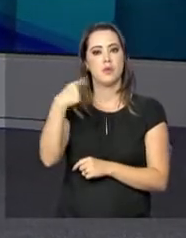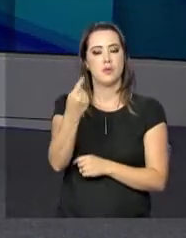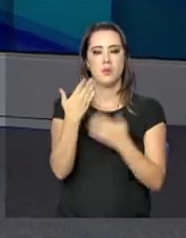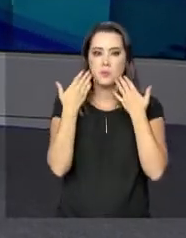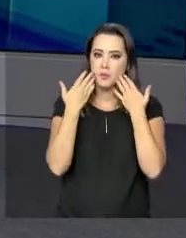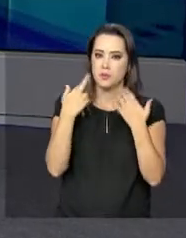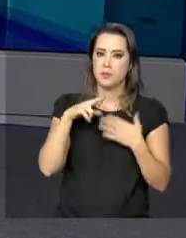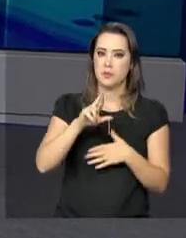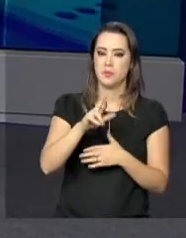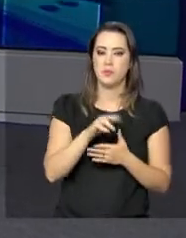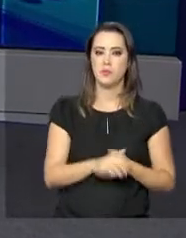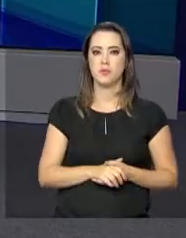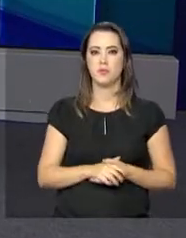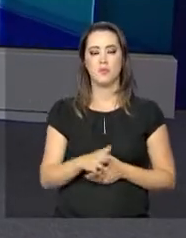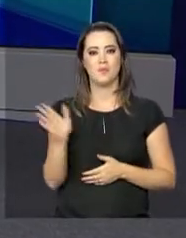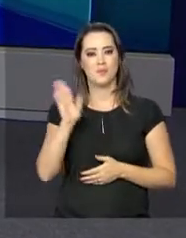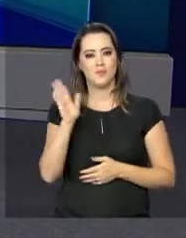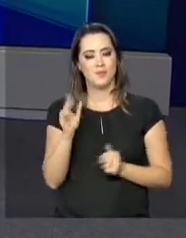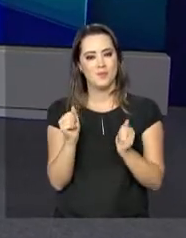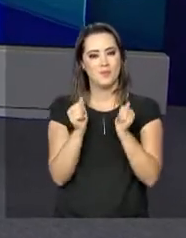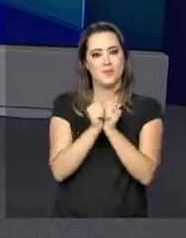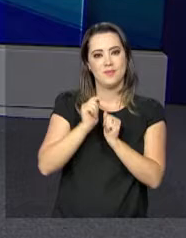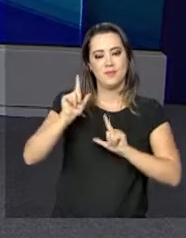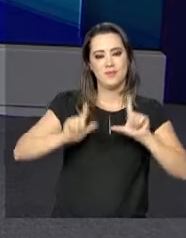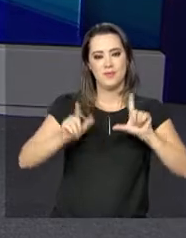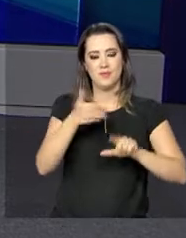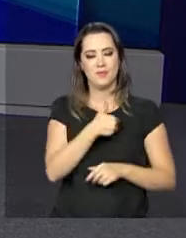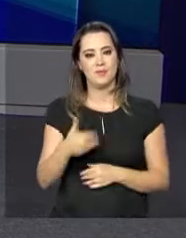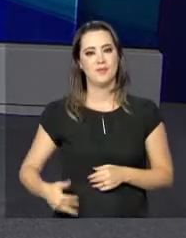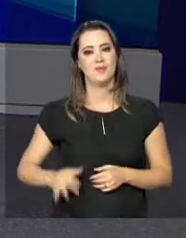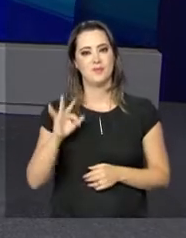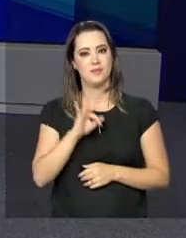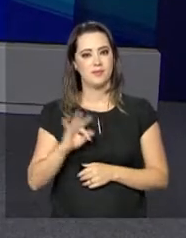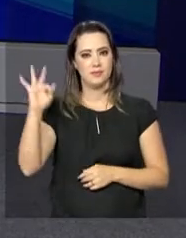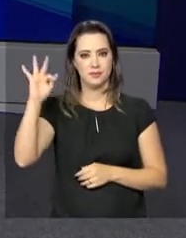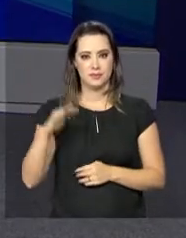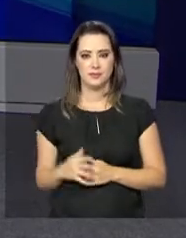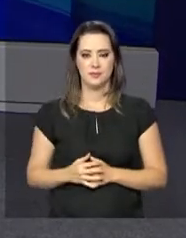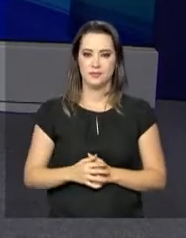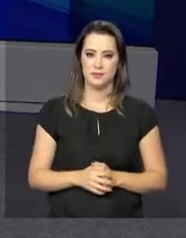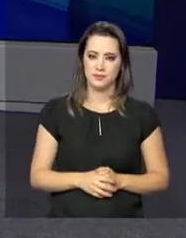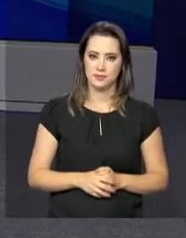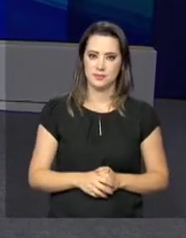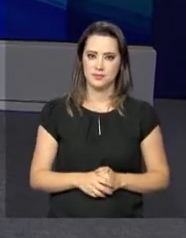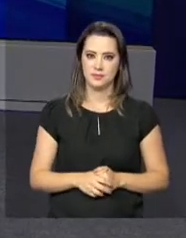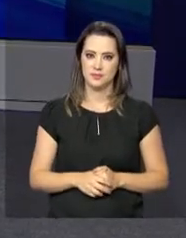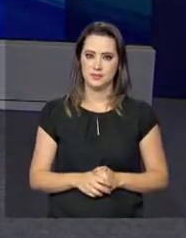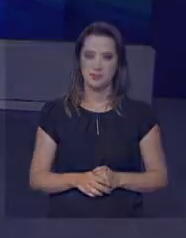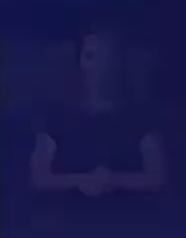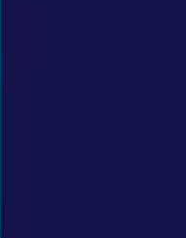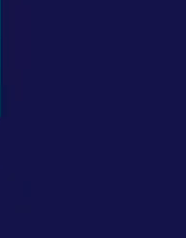edição do Repórter NBR. Até lá, continue com a gente aqui na NBR, a TV do Governo Federal.